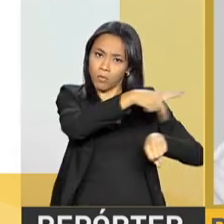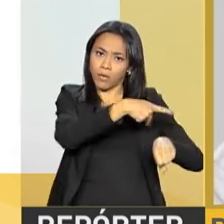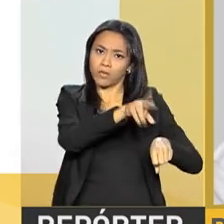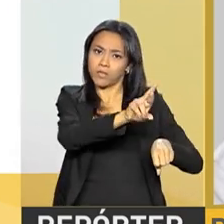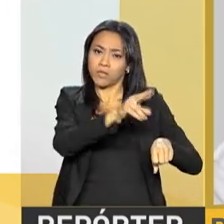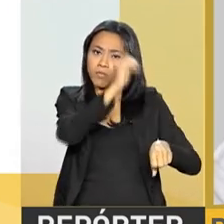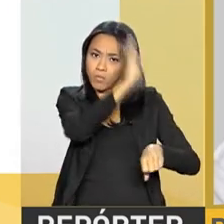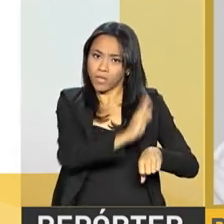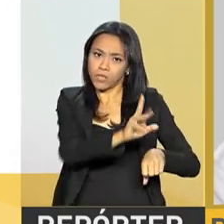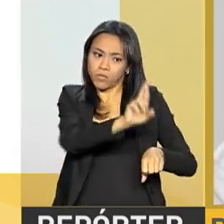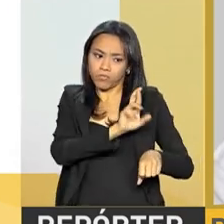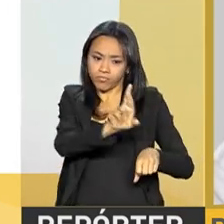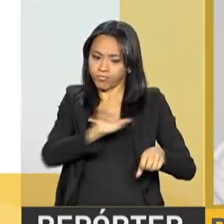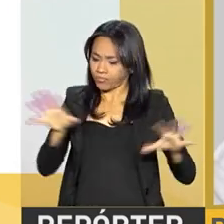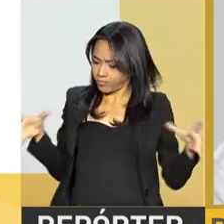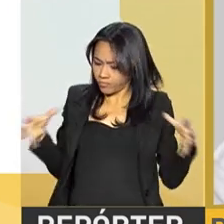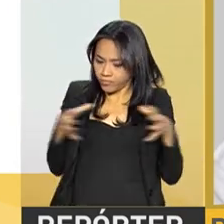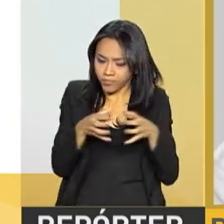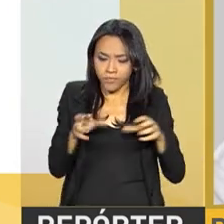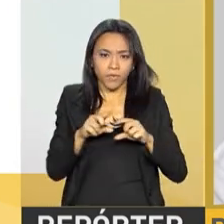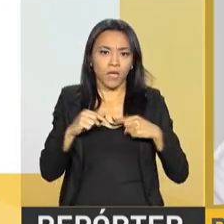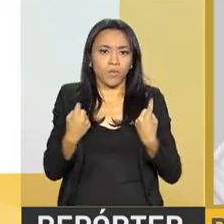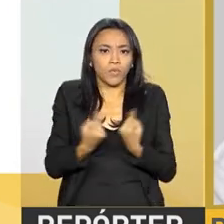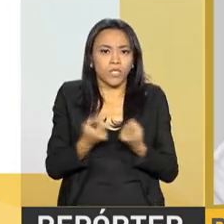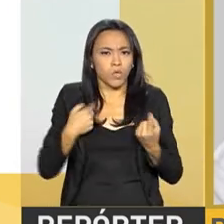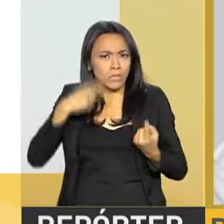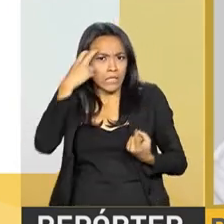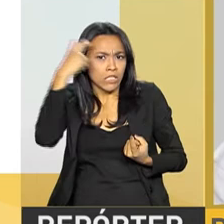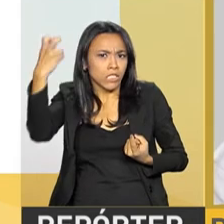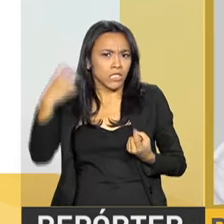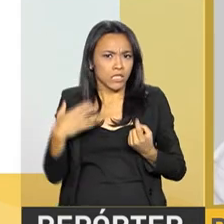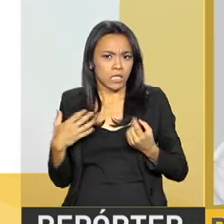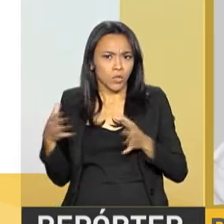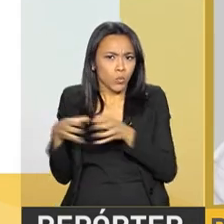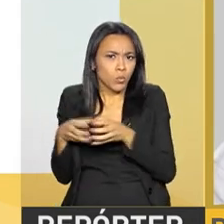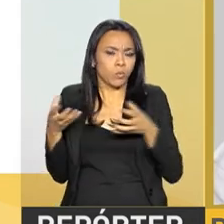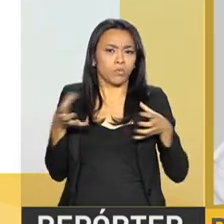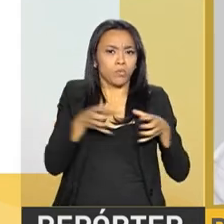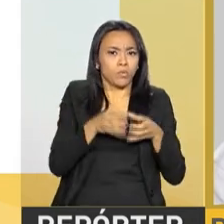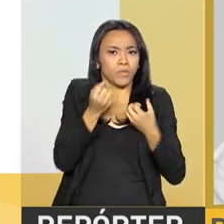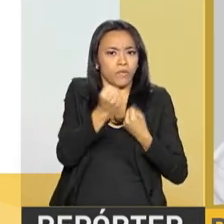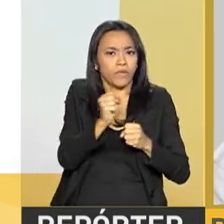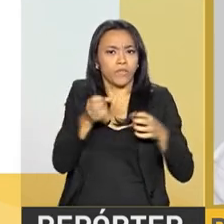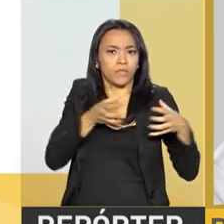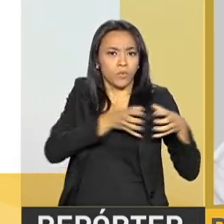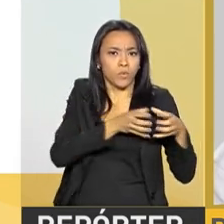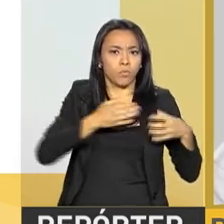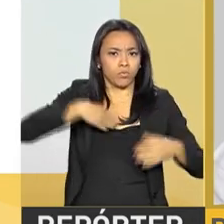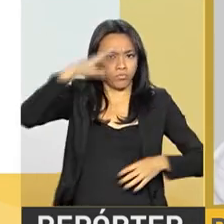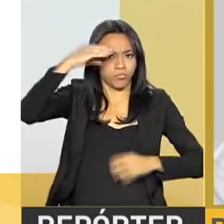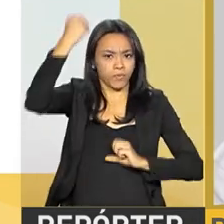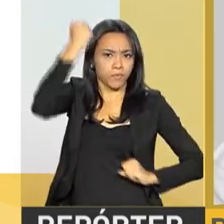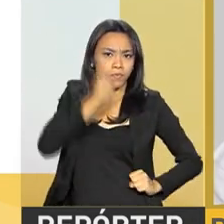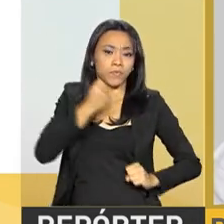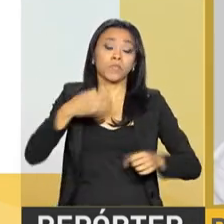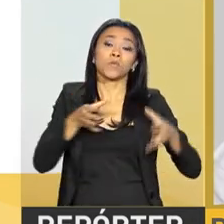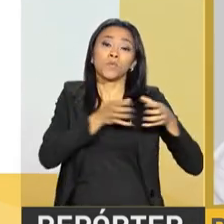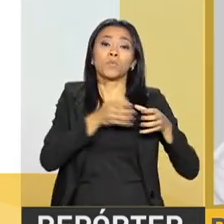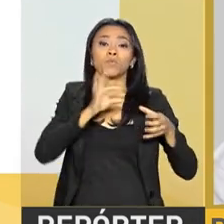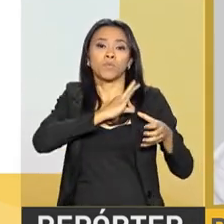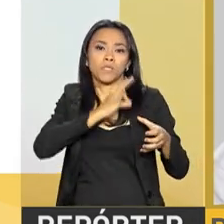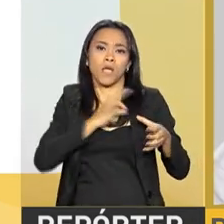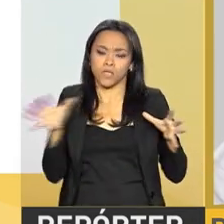nossos, na área da segurança, na área da inteligência, na área das relações exteriores, na área da defesa, com as forças armadas de ambos os lados e policiais aqui